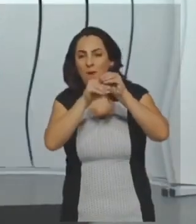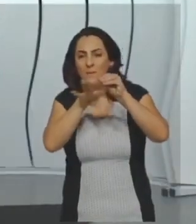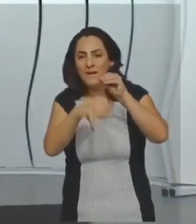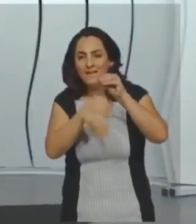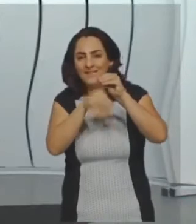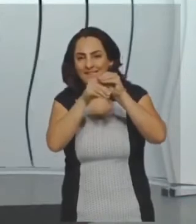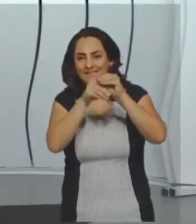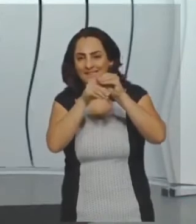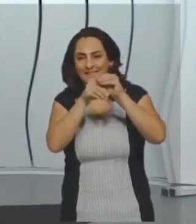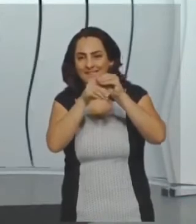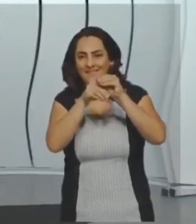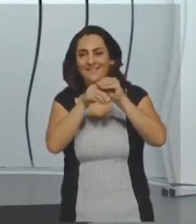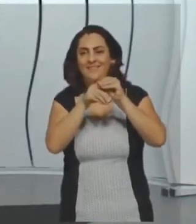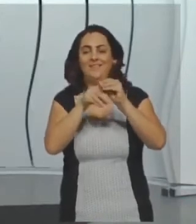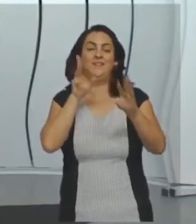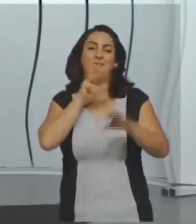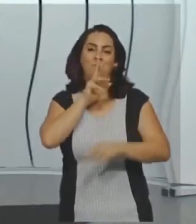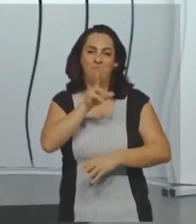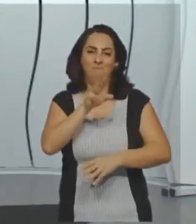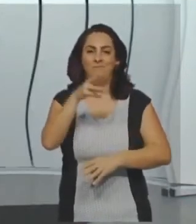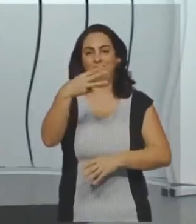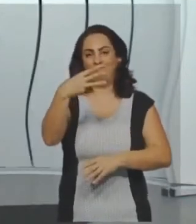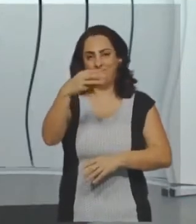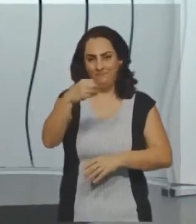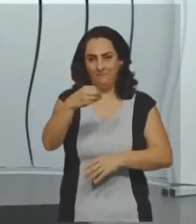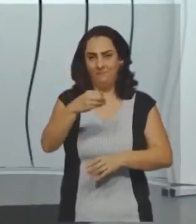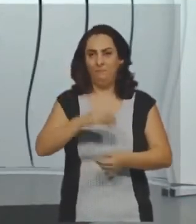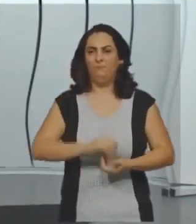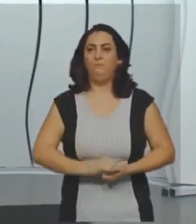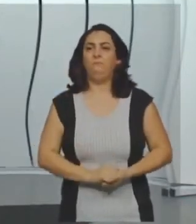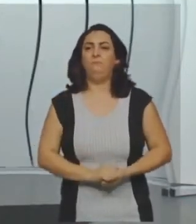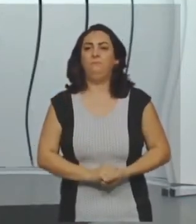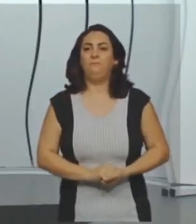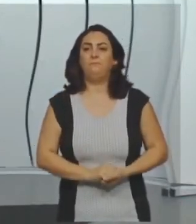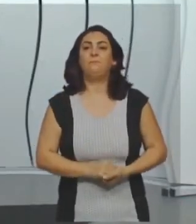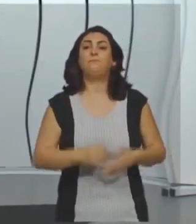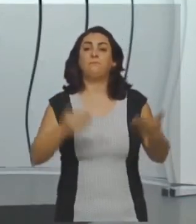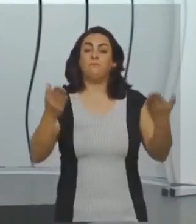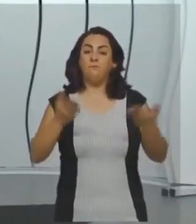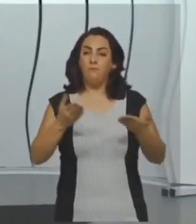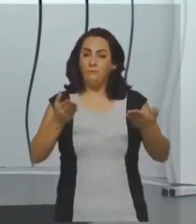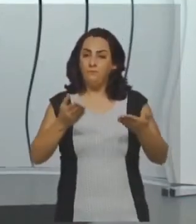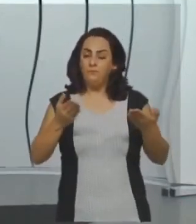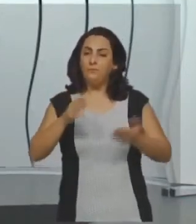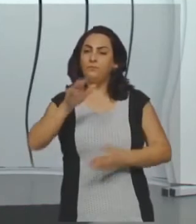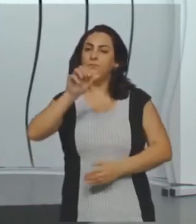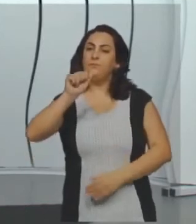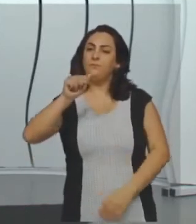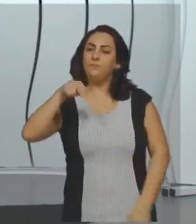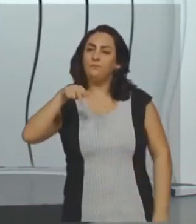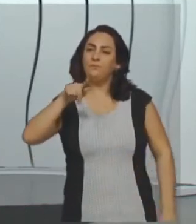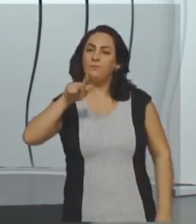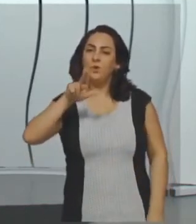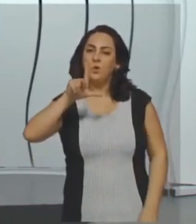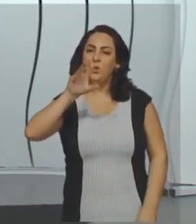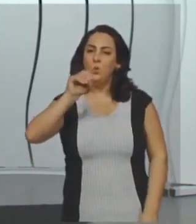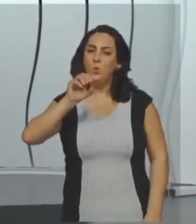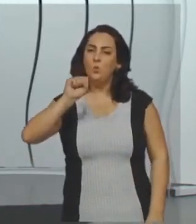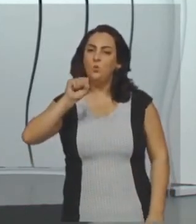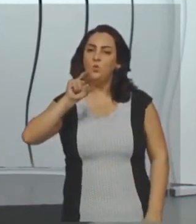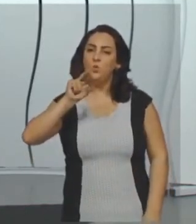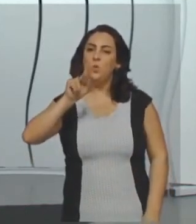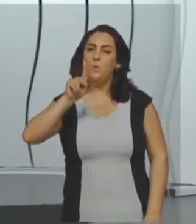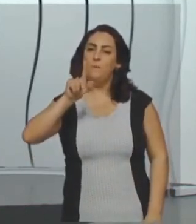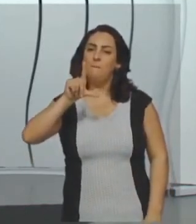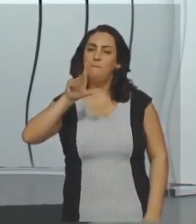né, complementar a 60 graus vale quanto? 30 graus. Ok?